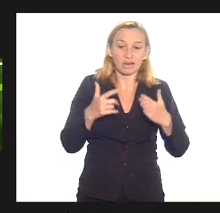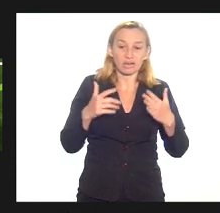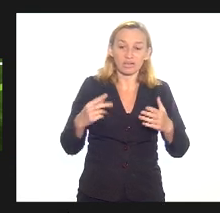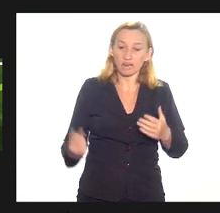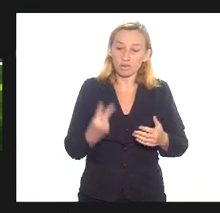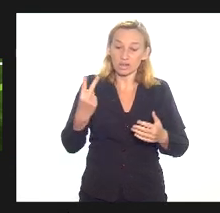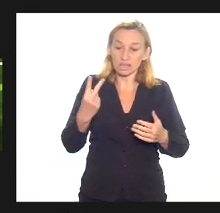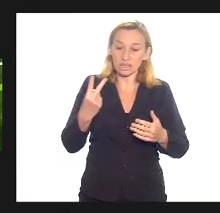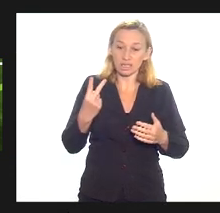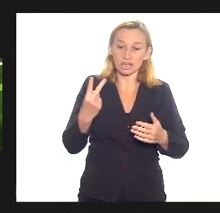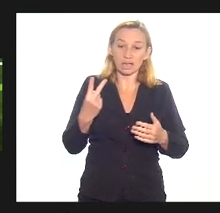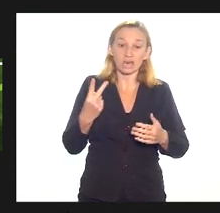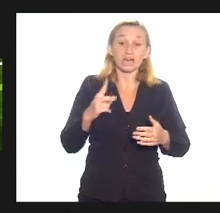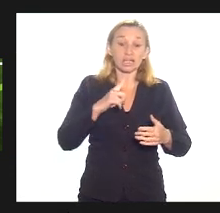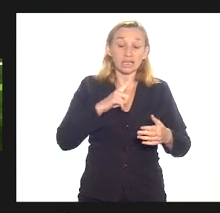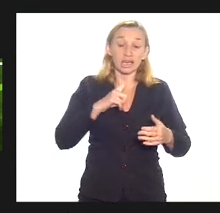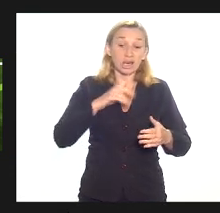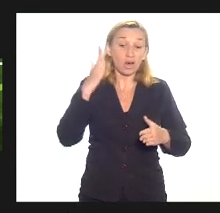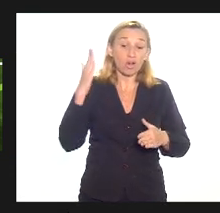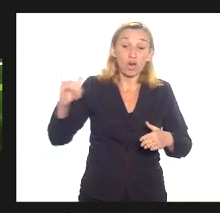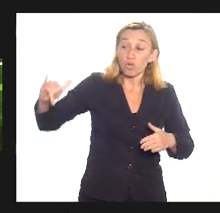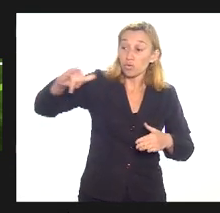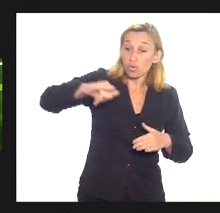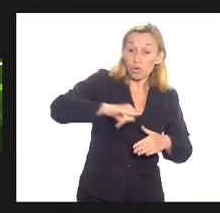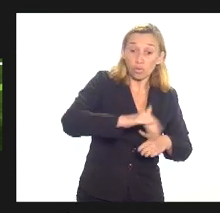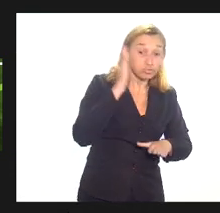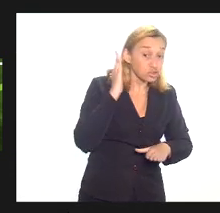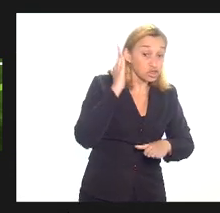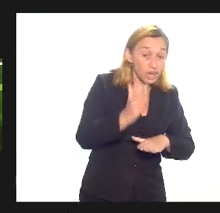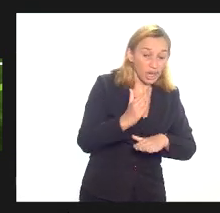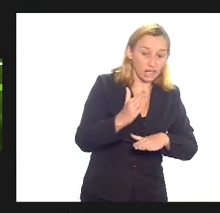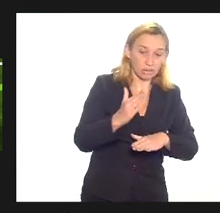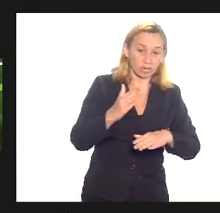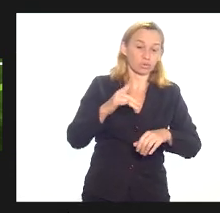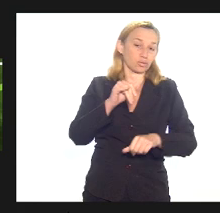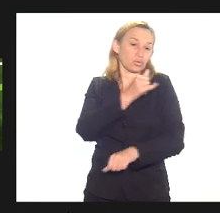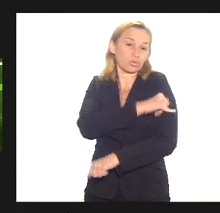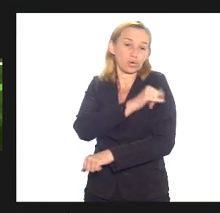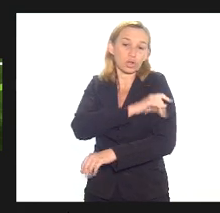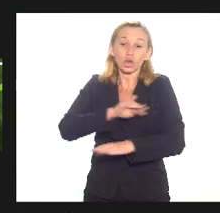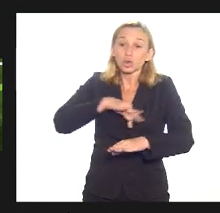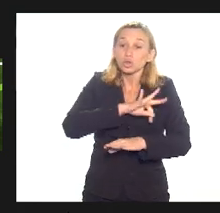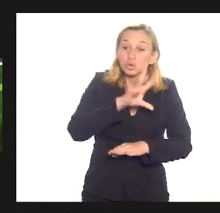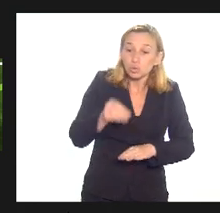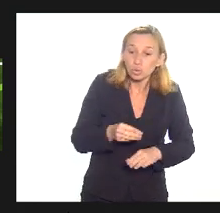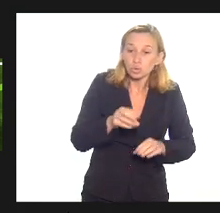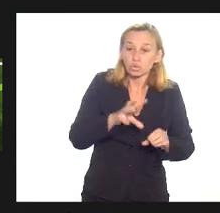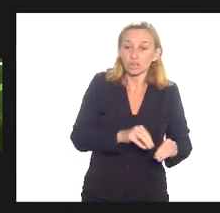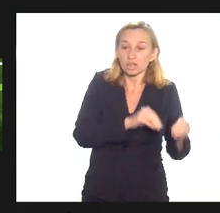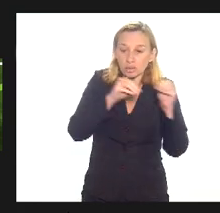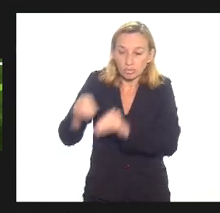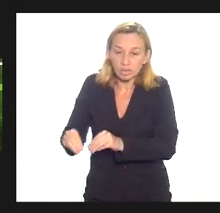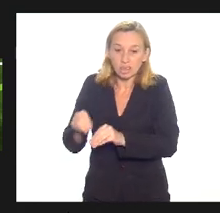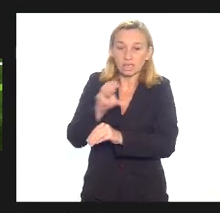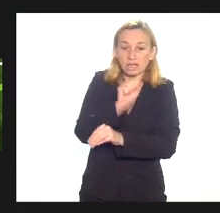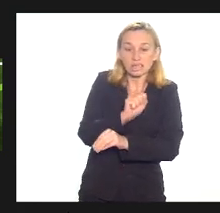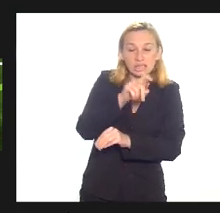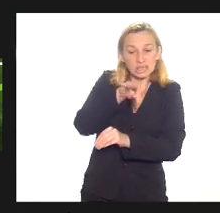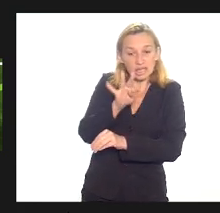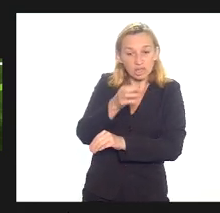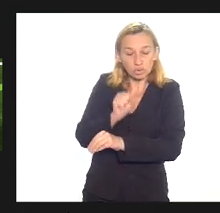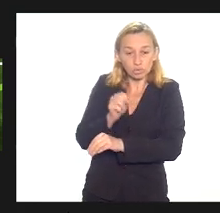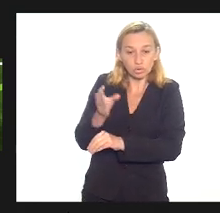tem a voo direto a gente não vai ter mais voos diretos tudo está sendo jogado por Santos Dumont e aí a gente vê um monte de emenda